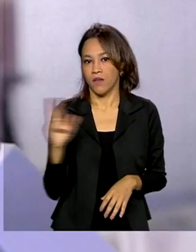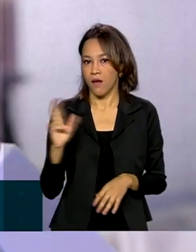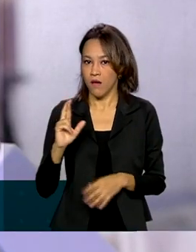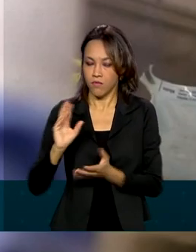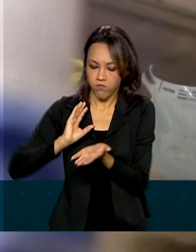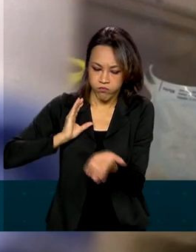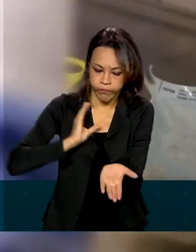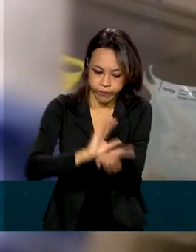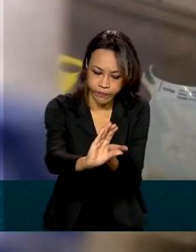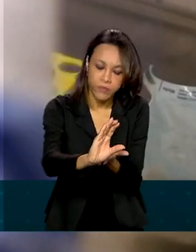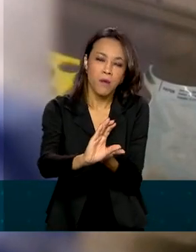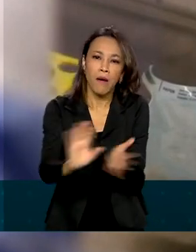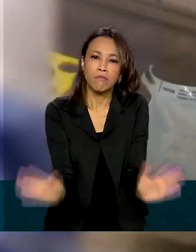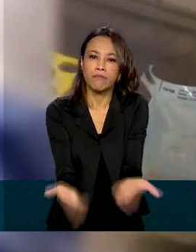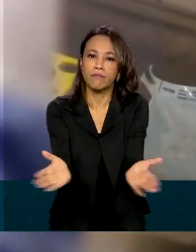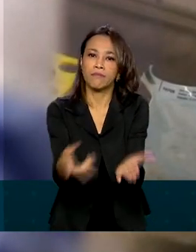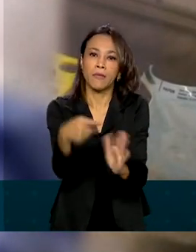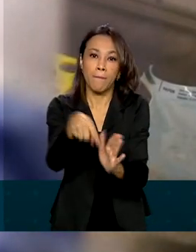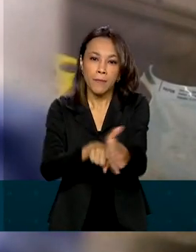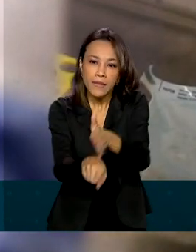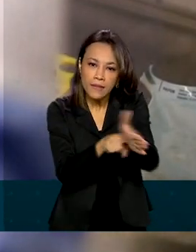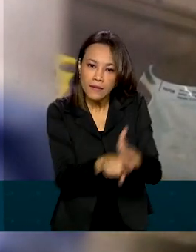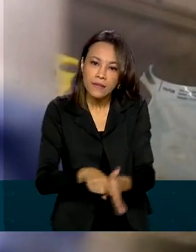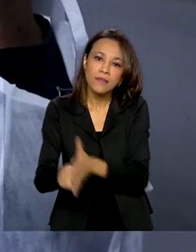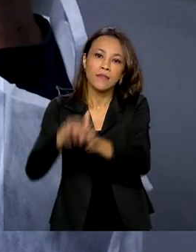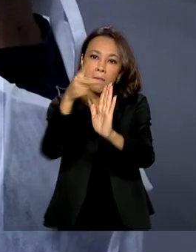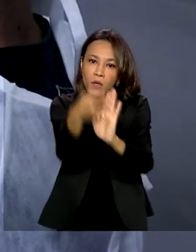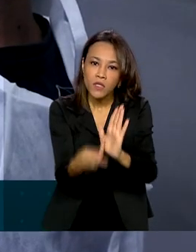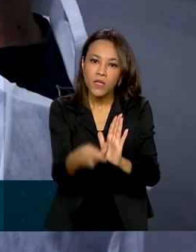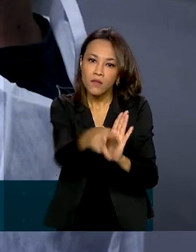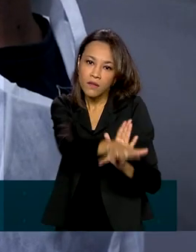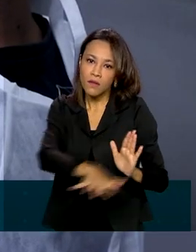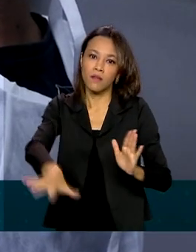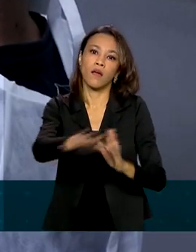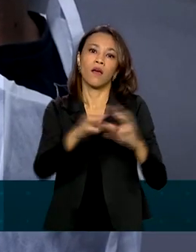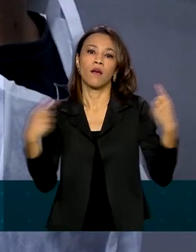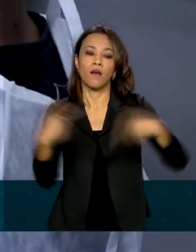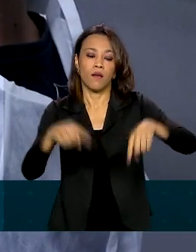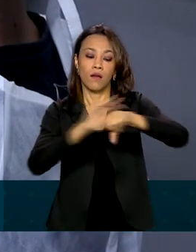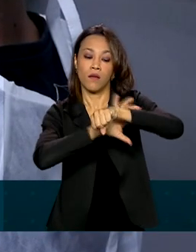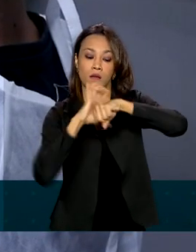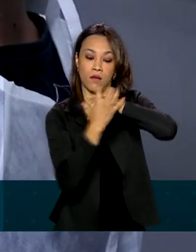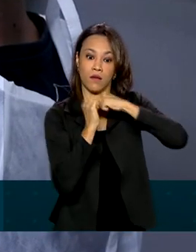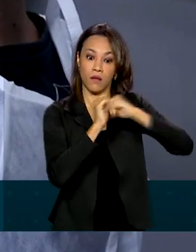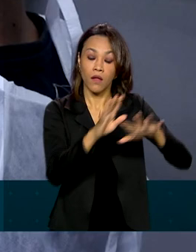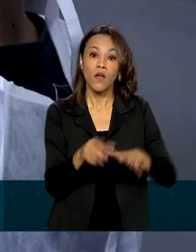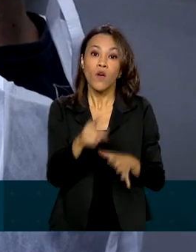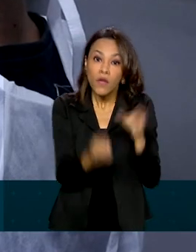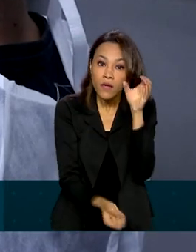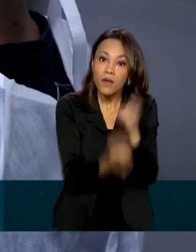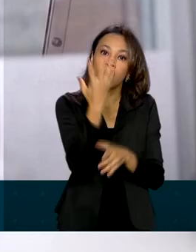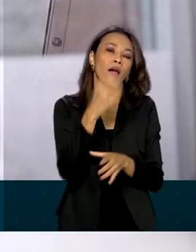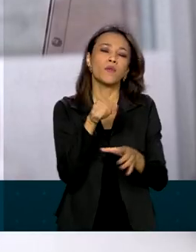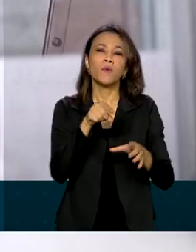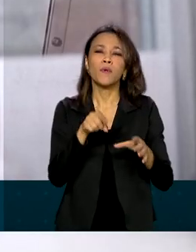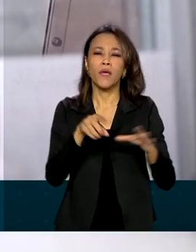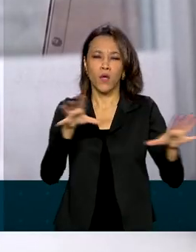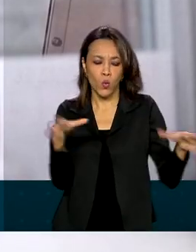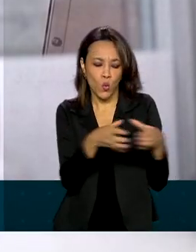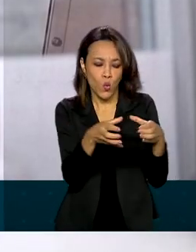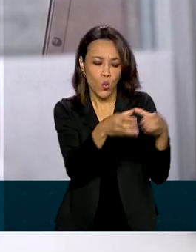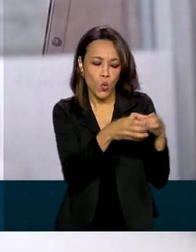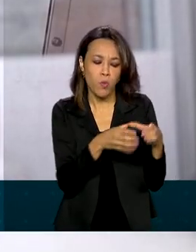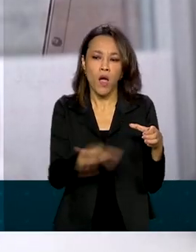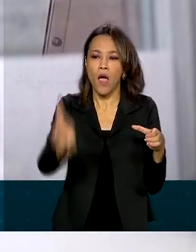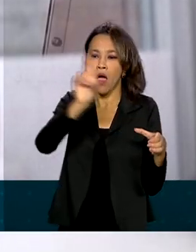desenvolvimento de projetos contra o coronavírus. Para isso, foi criada a Rede Vírus, um comitê com especialistas,